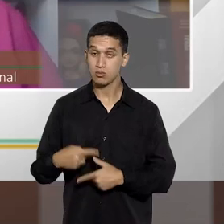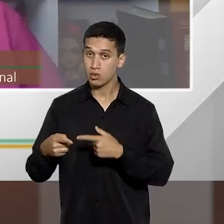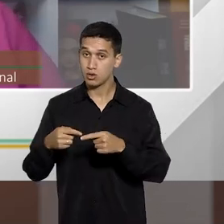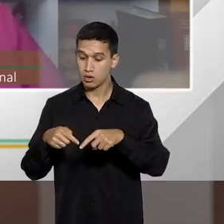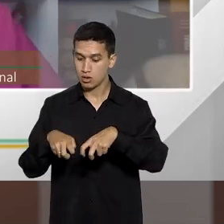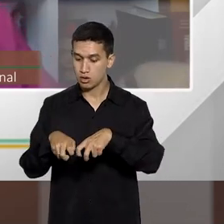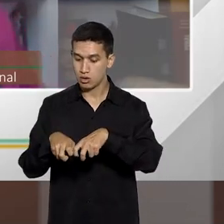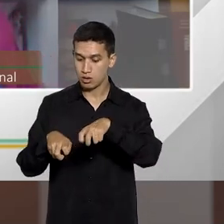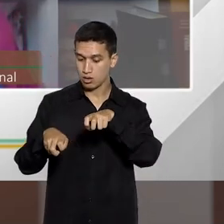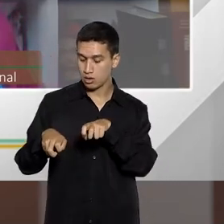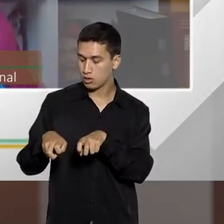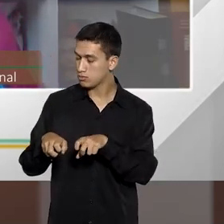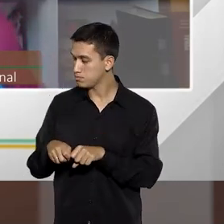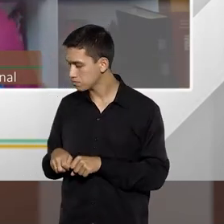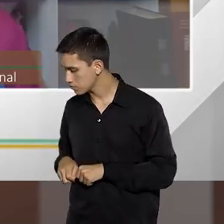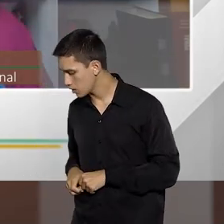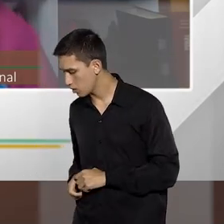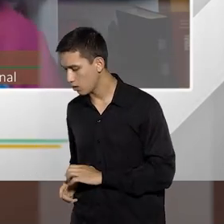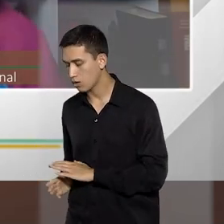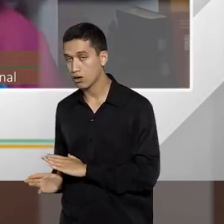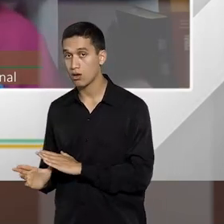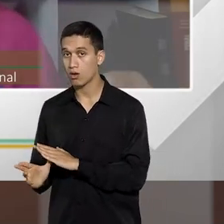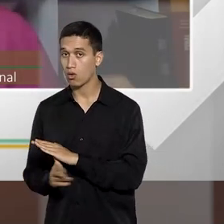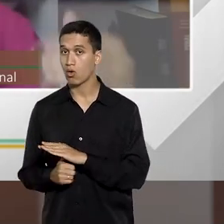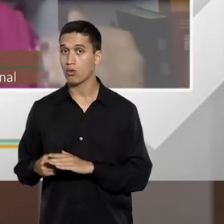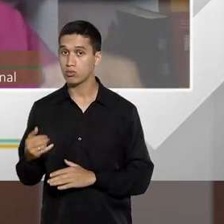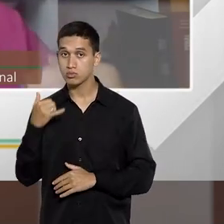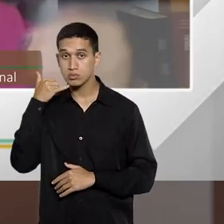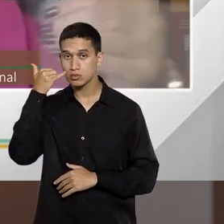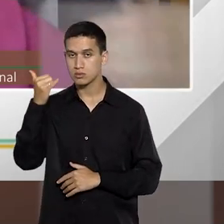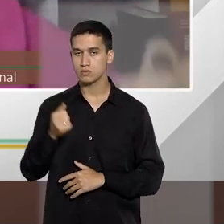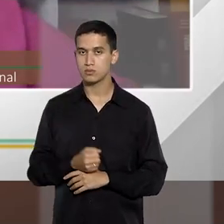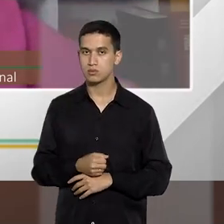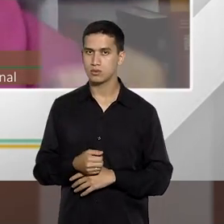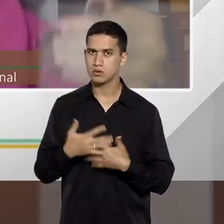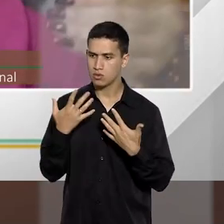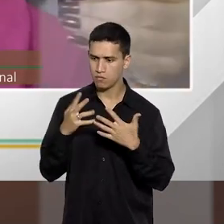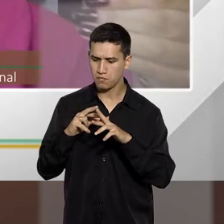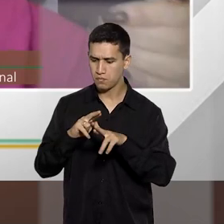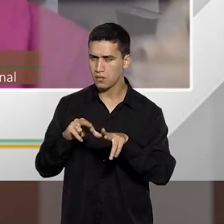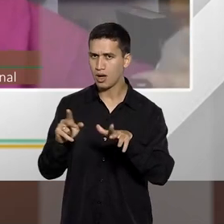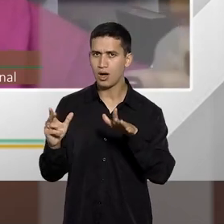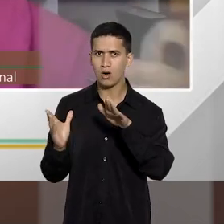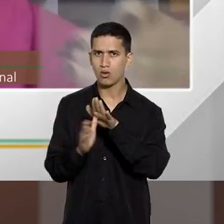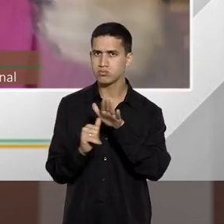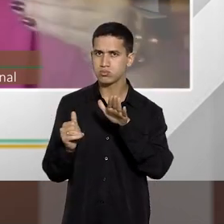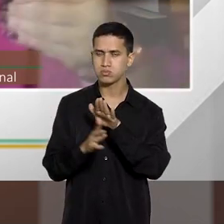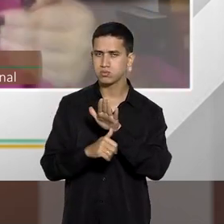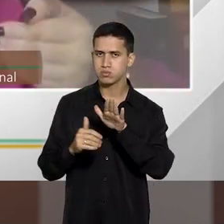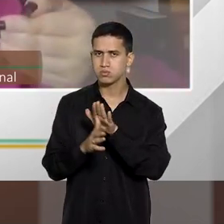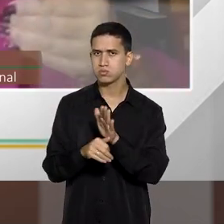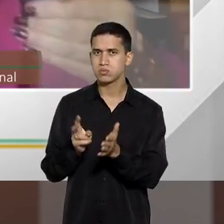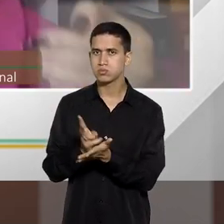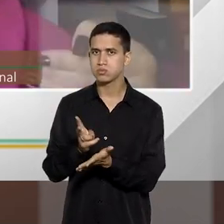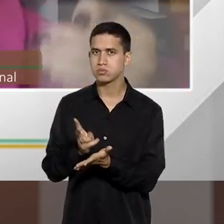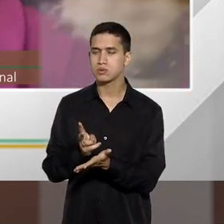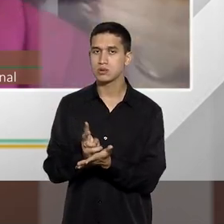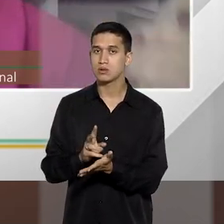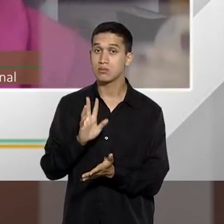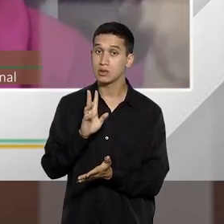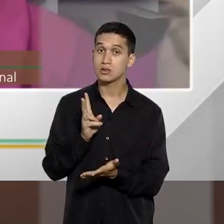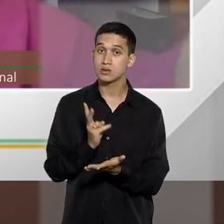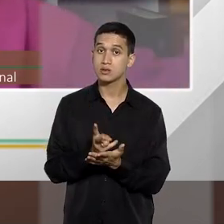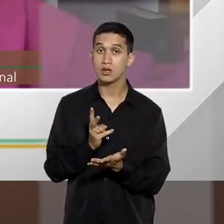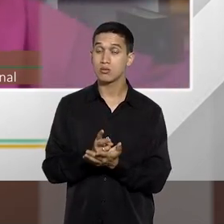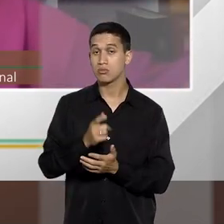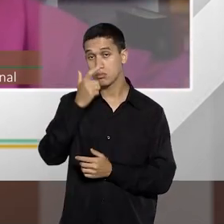entendeu? Passa para o outro banco e furta, então, ele pratica vários furtos em sequência, mas sempre condutas